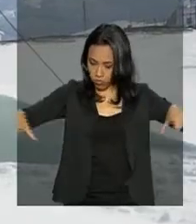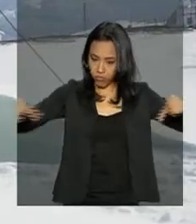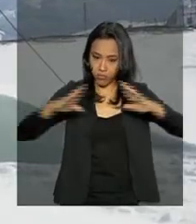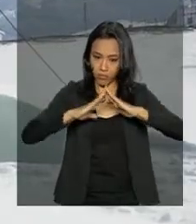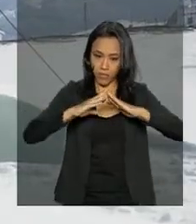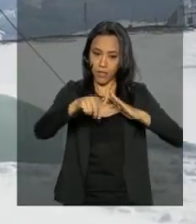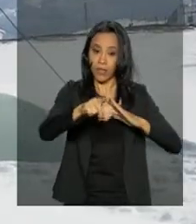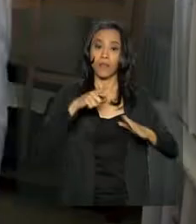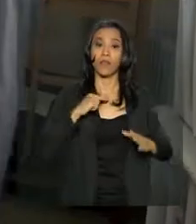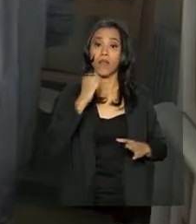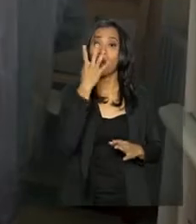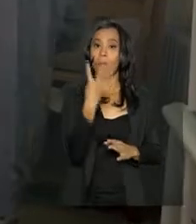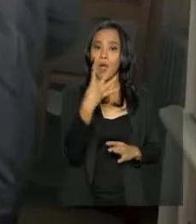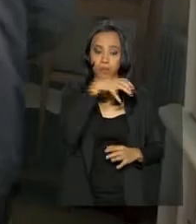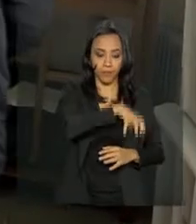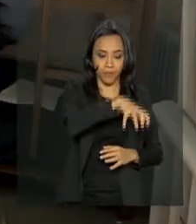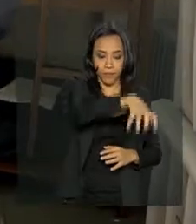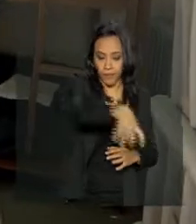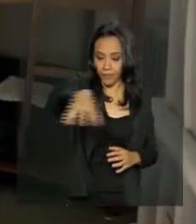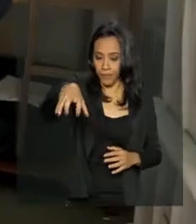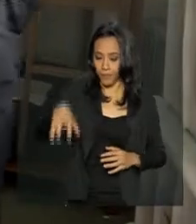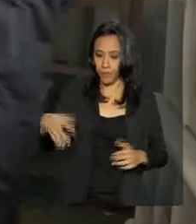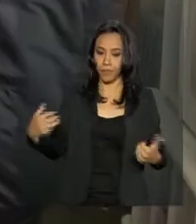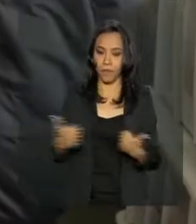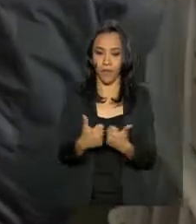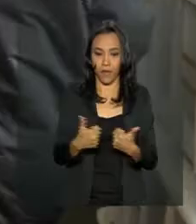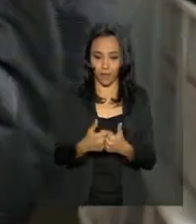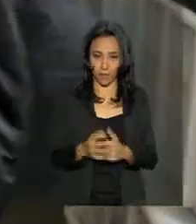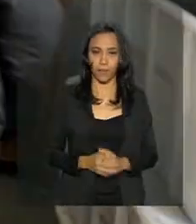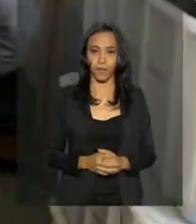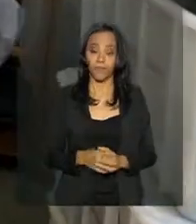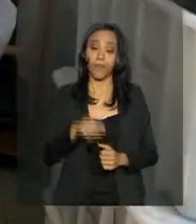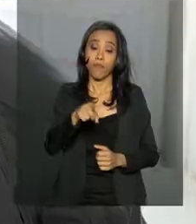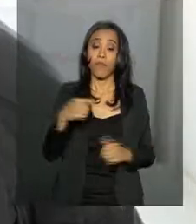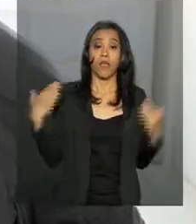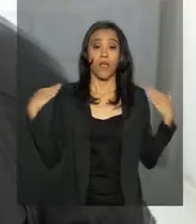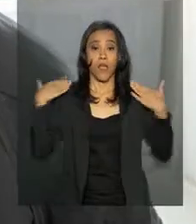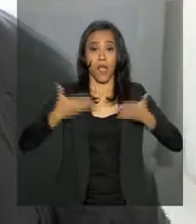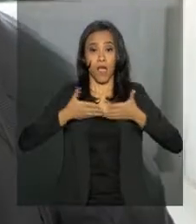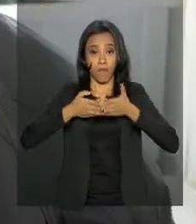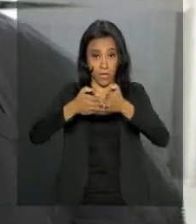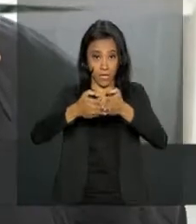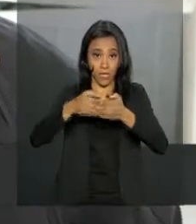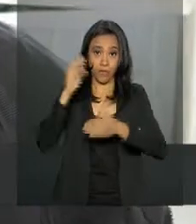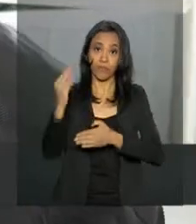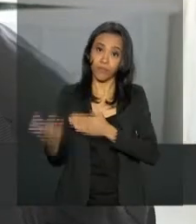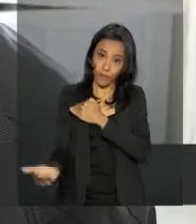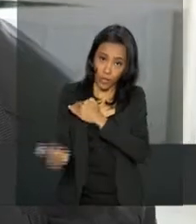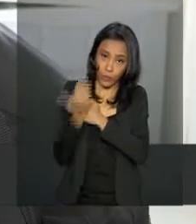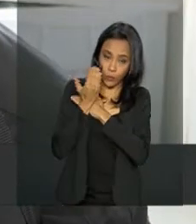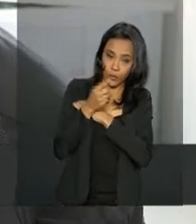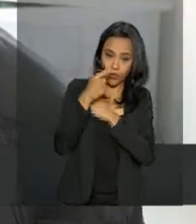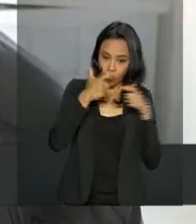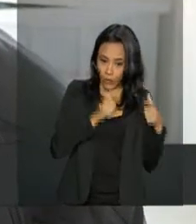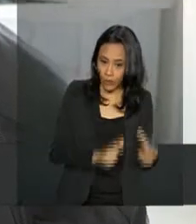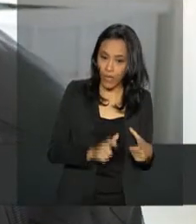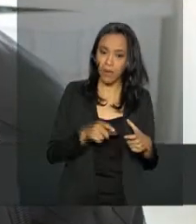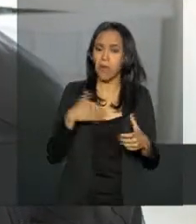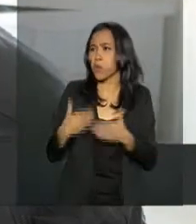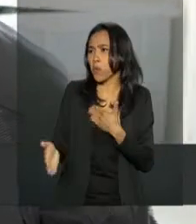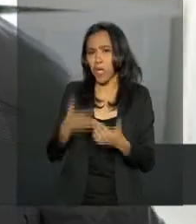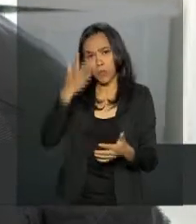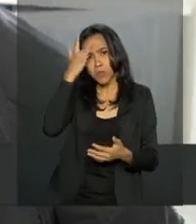mantém quatro abrigos nas proximidades. A Marinha do Brasil mantém esse refúgio aqui, não só para a gente, como para qualquer um que